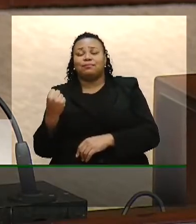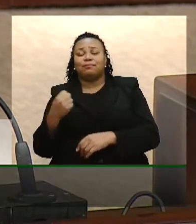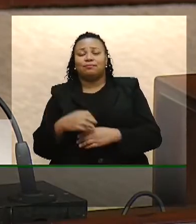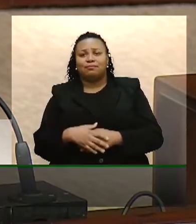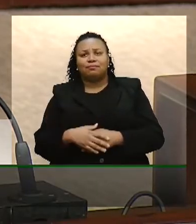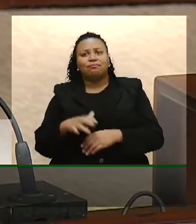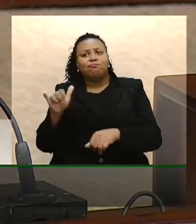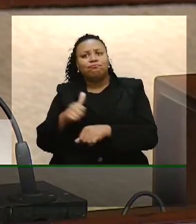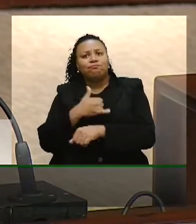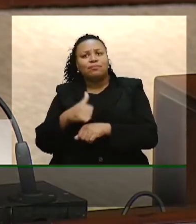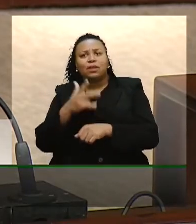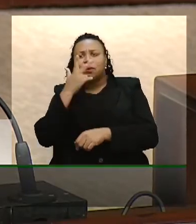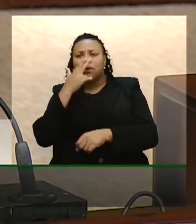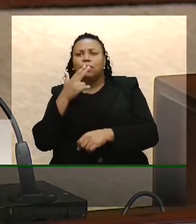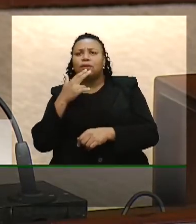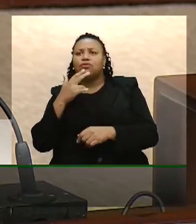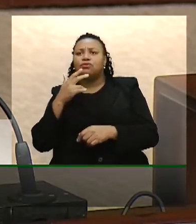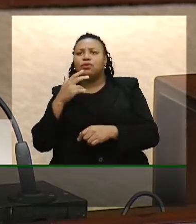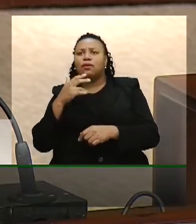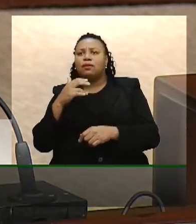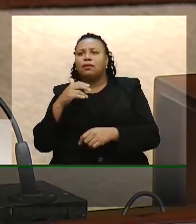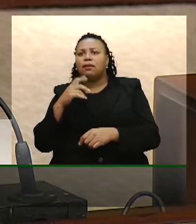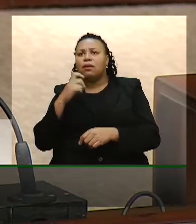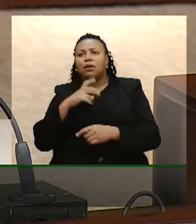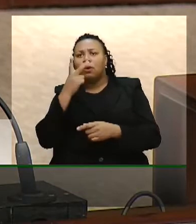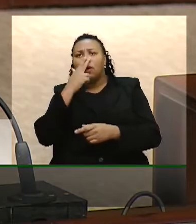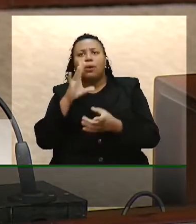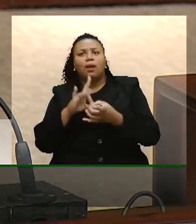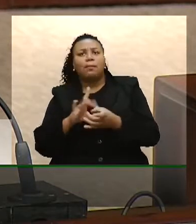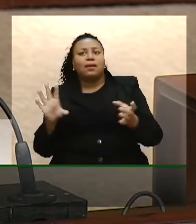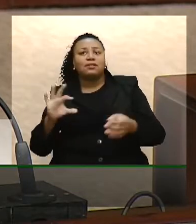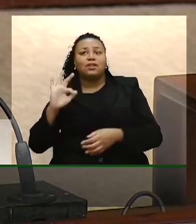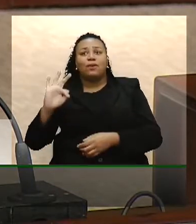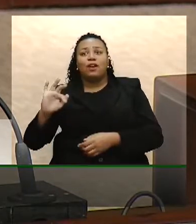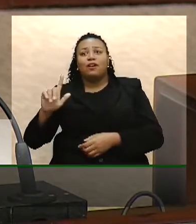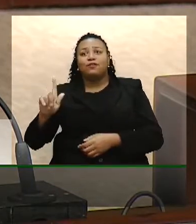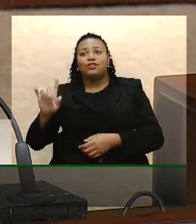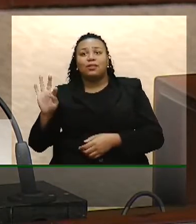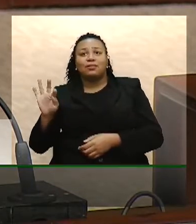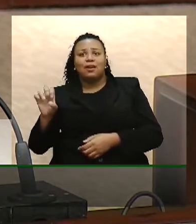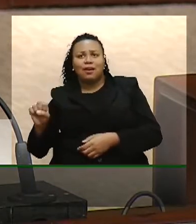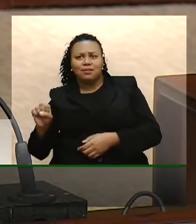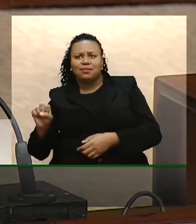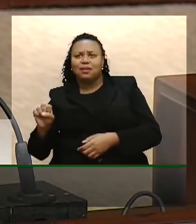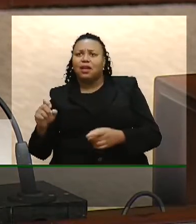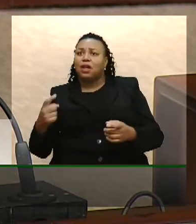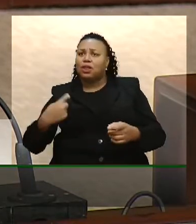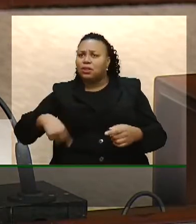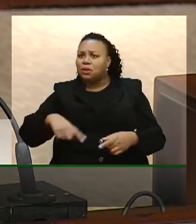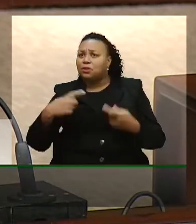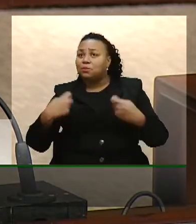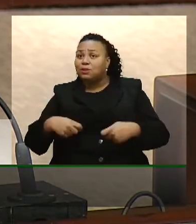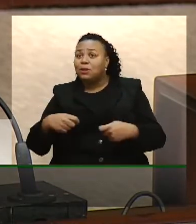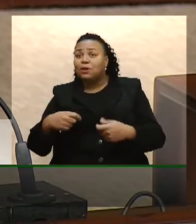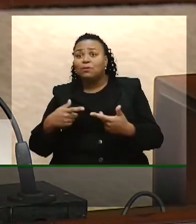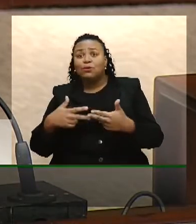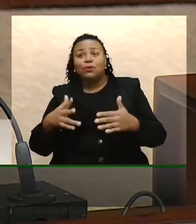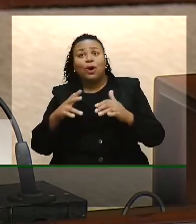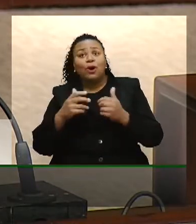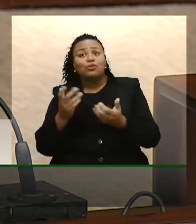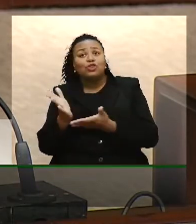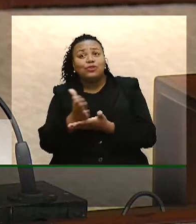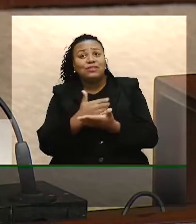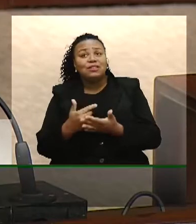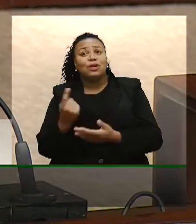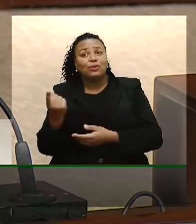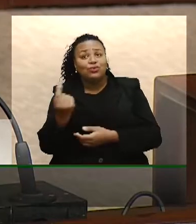Medidas enganadoras como a liberação do FGTS. Nós precisamos medidas de distribuição de